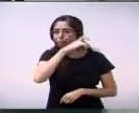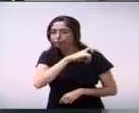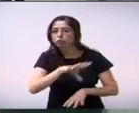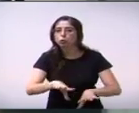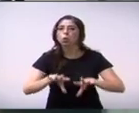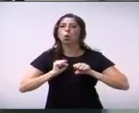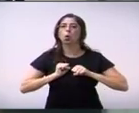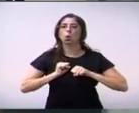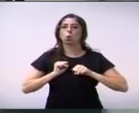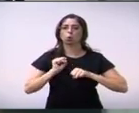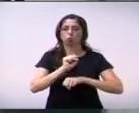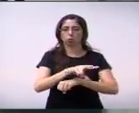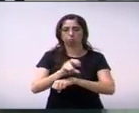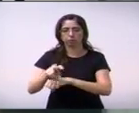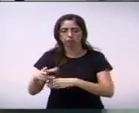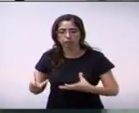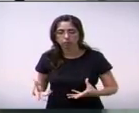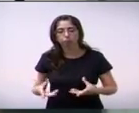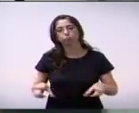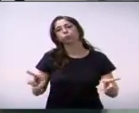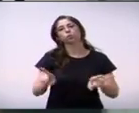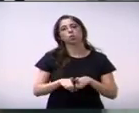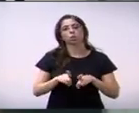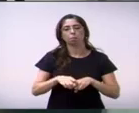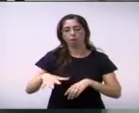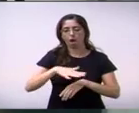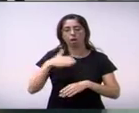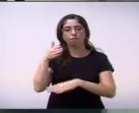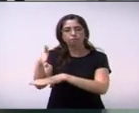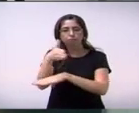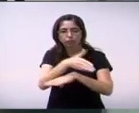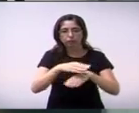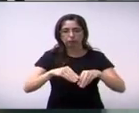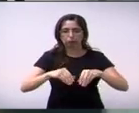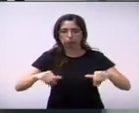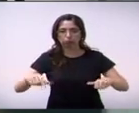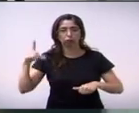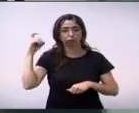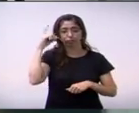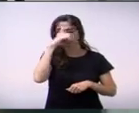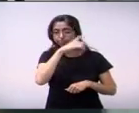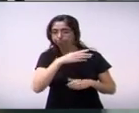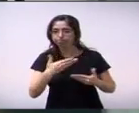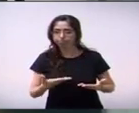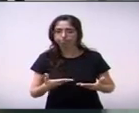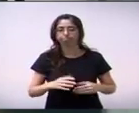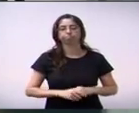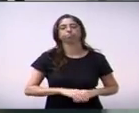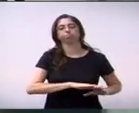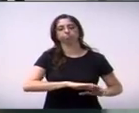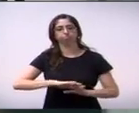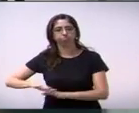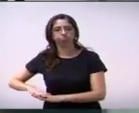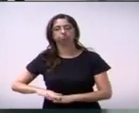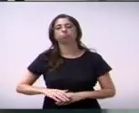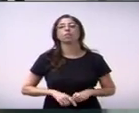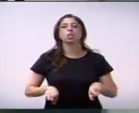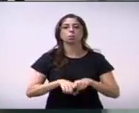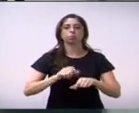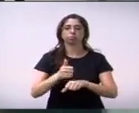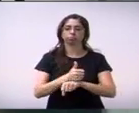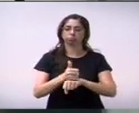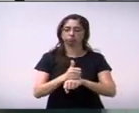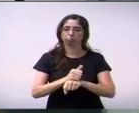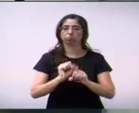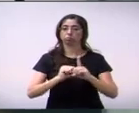serviços em situações de calamidade pública. E o artigo segundo. Receberão ainda adicional de periculosidade os assistentes sociais que,